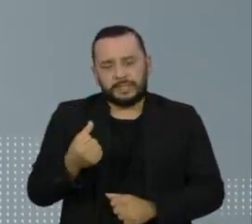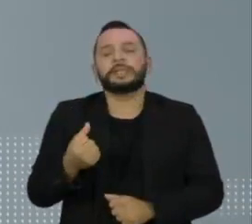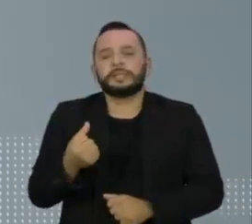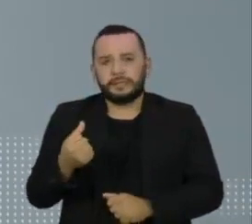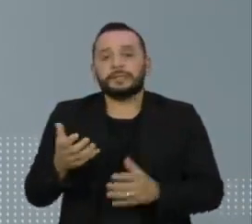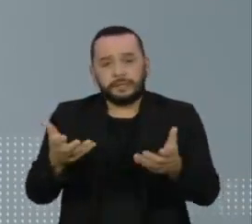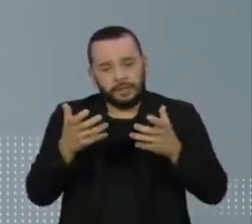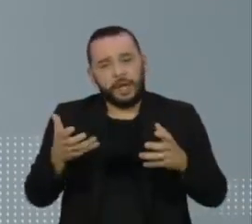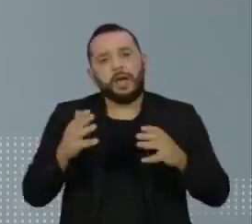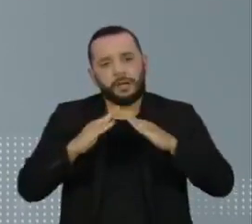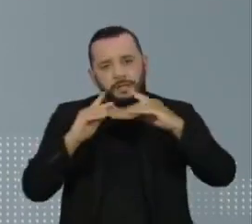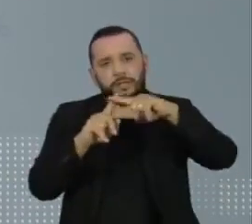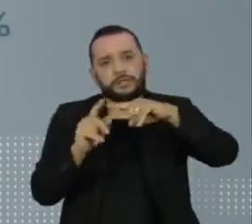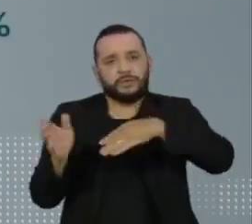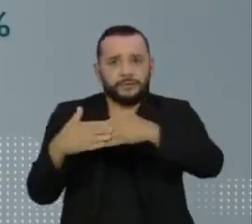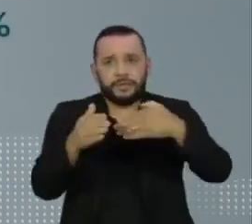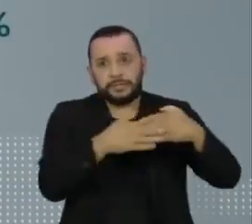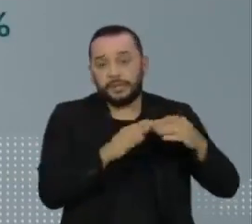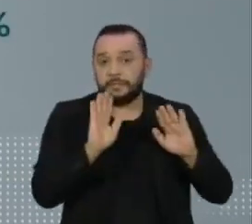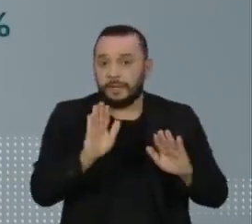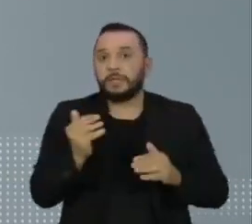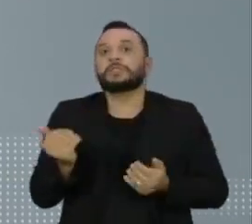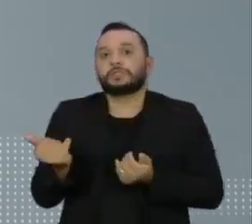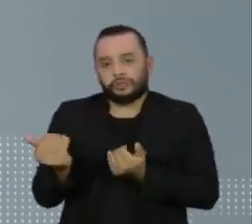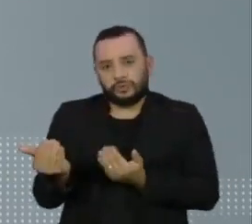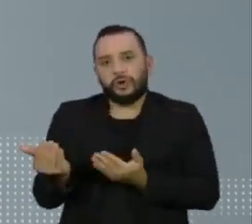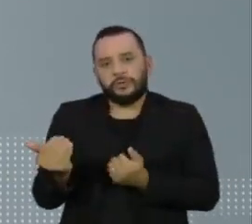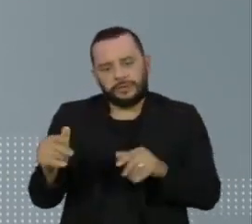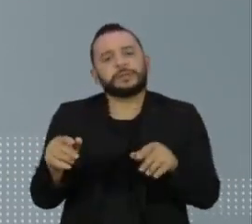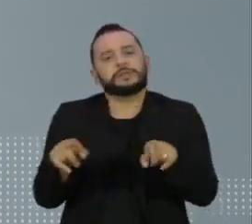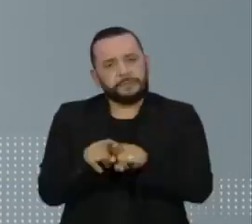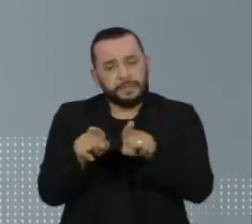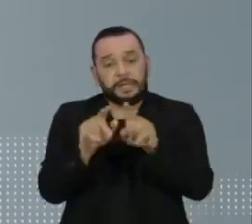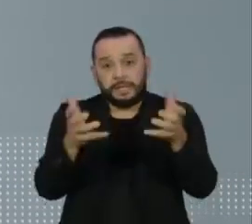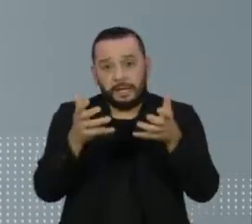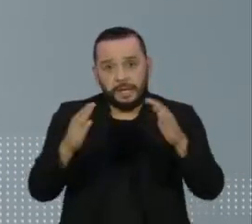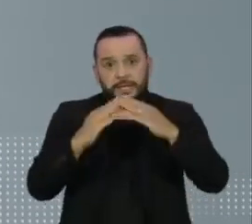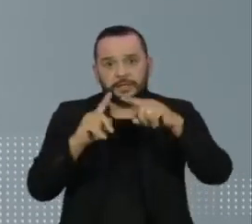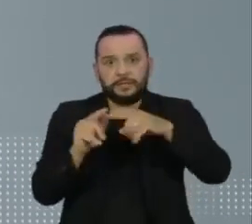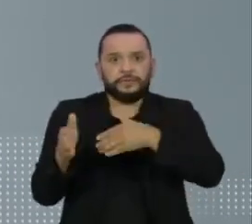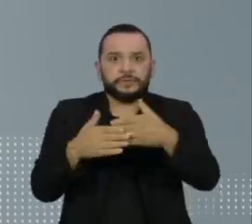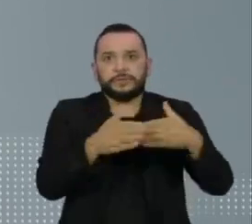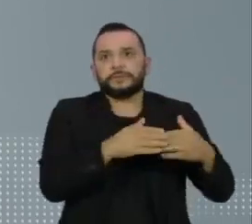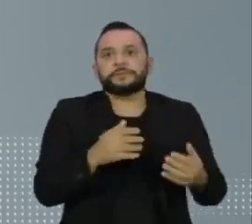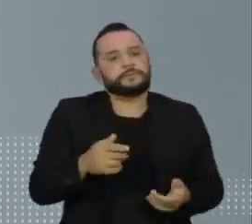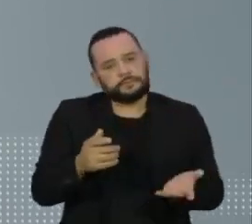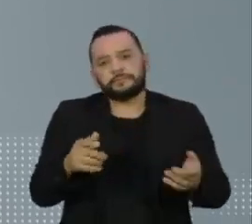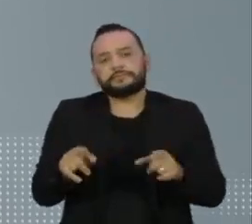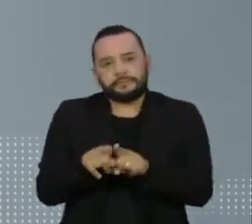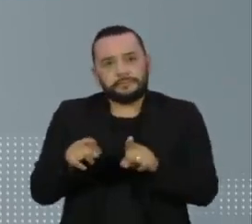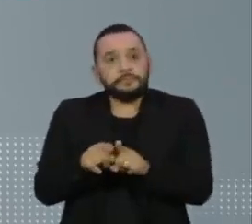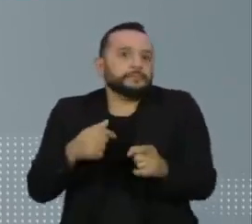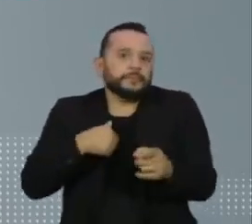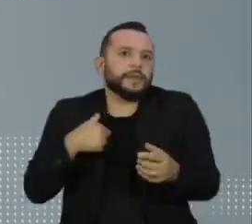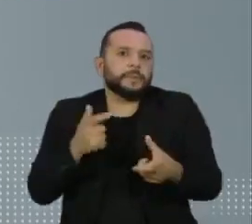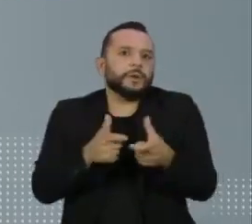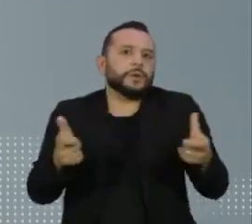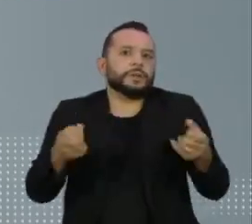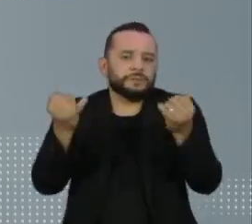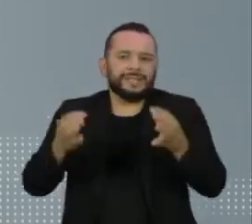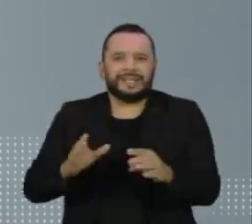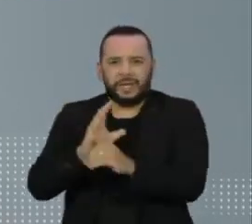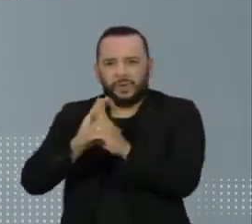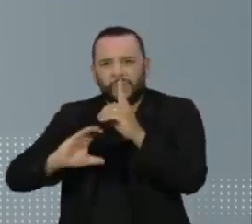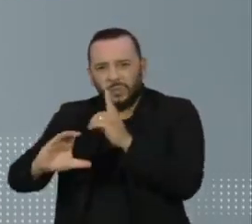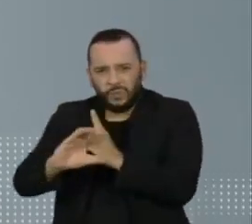os templos fechados, com destaque aos mais jovens. Em todos os níveis de escolaridade, para a maioria agora não é hora de cultos ou